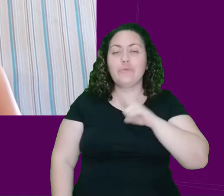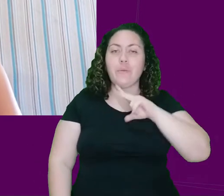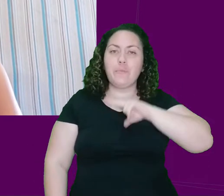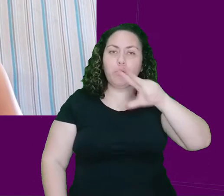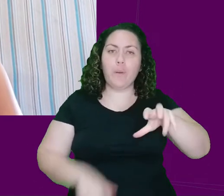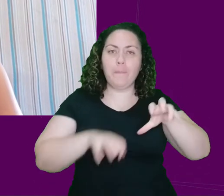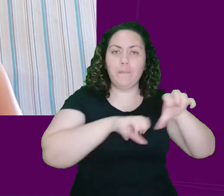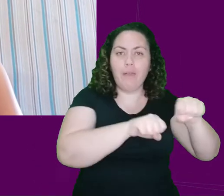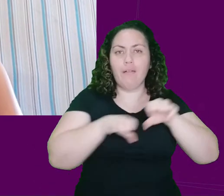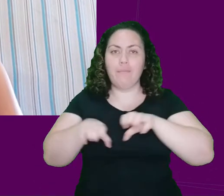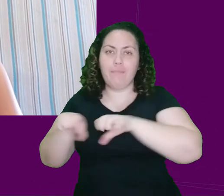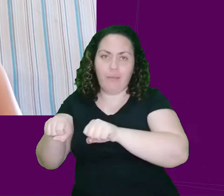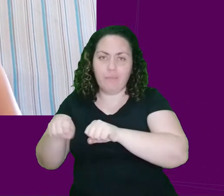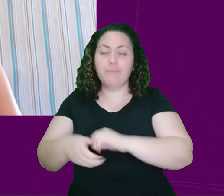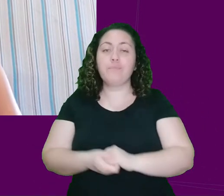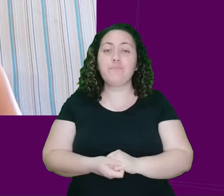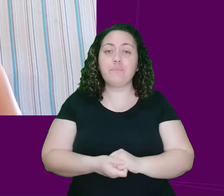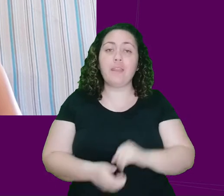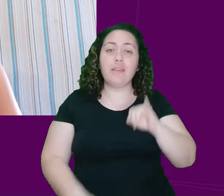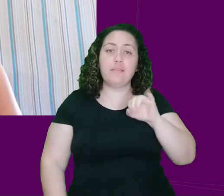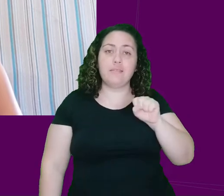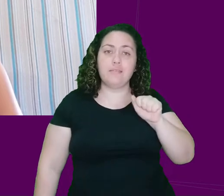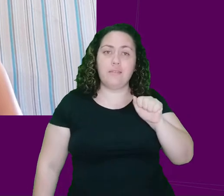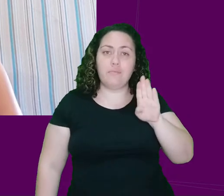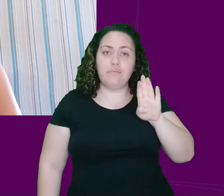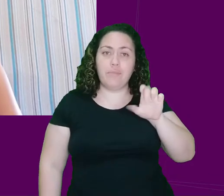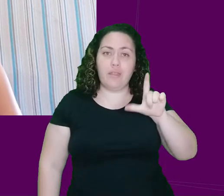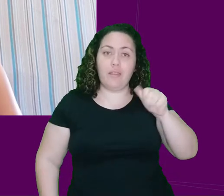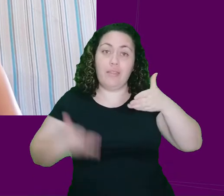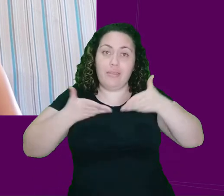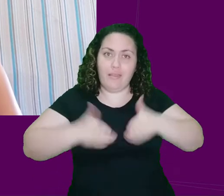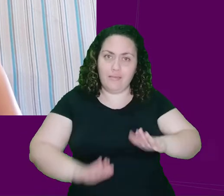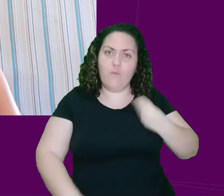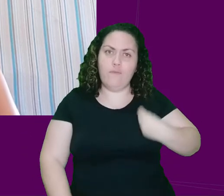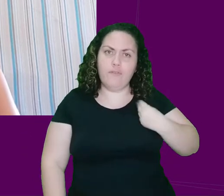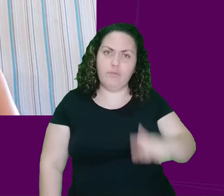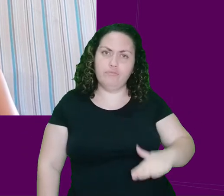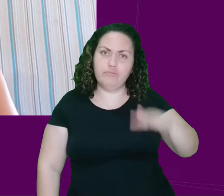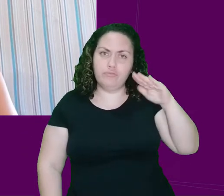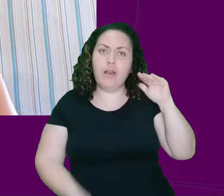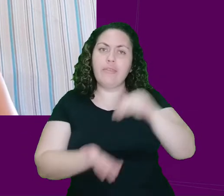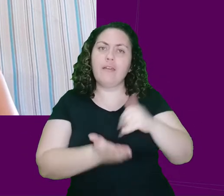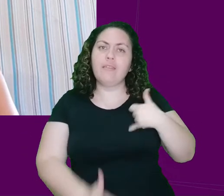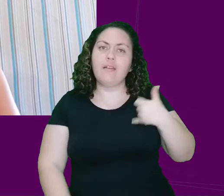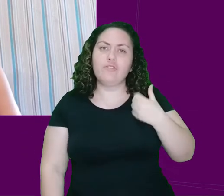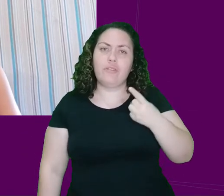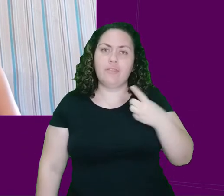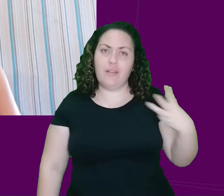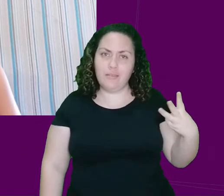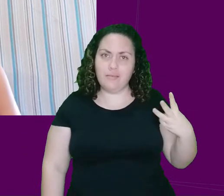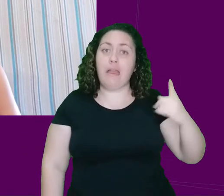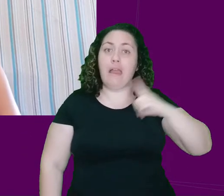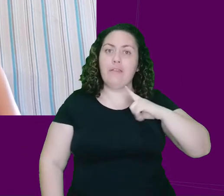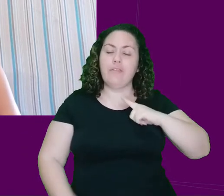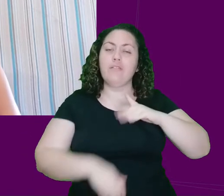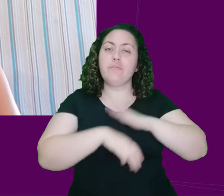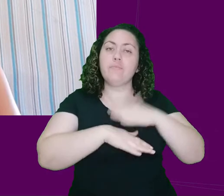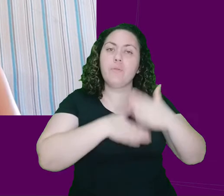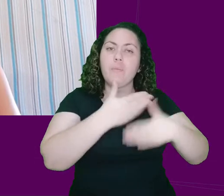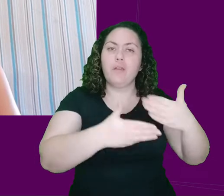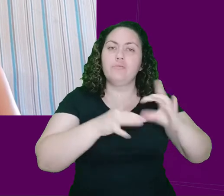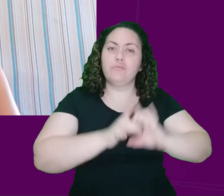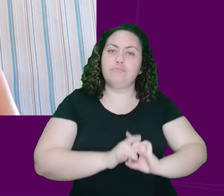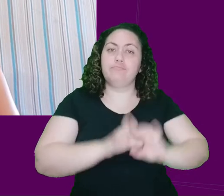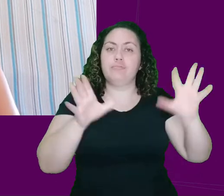Isabela nasceu lá e viveu lá até os 13 anos, quando estourou o processo de independência de Moçambique